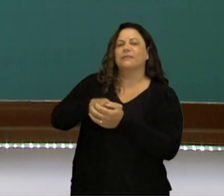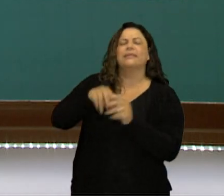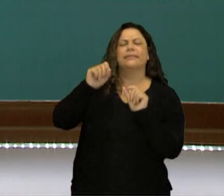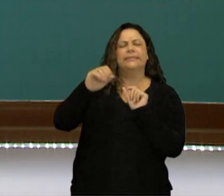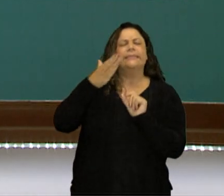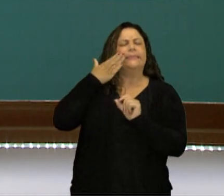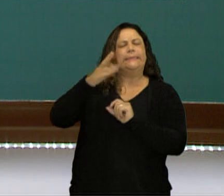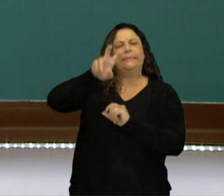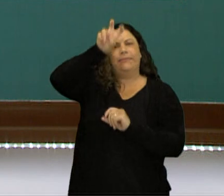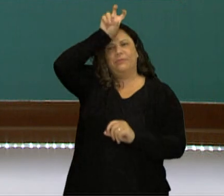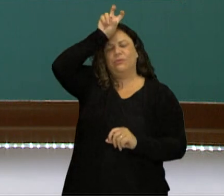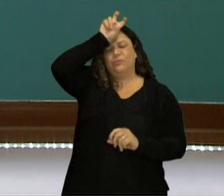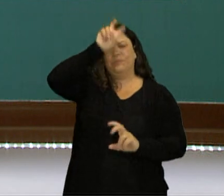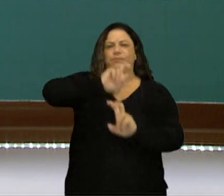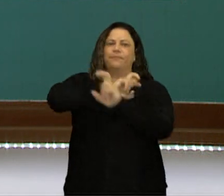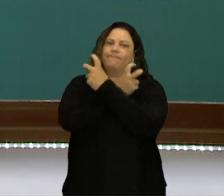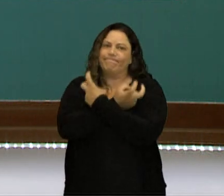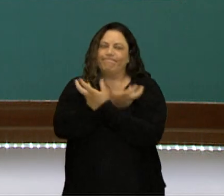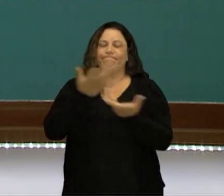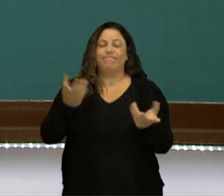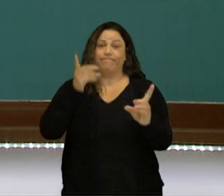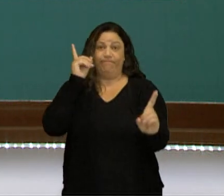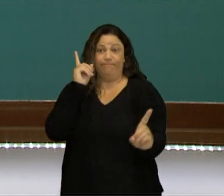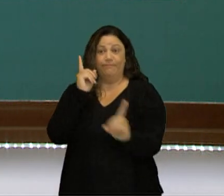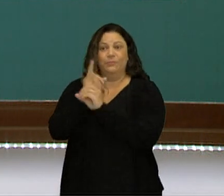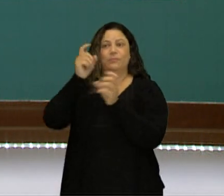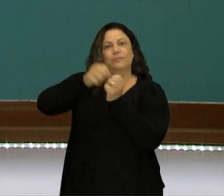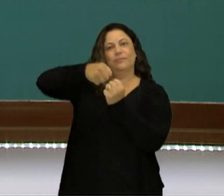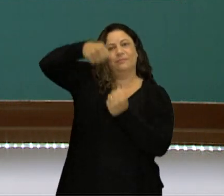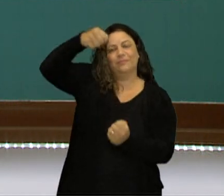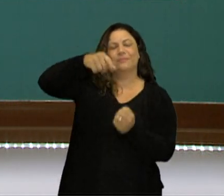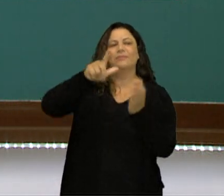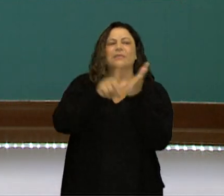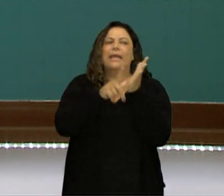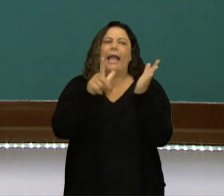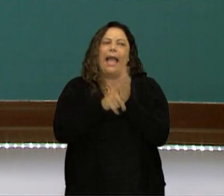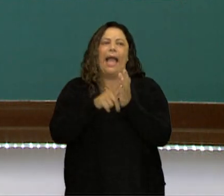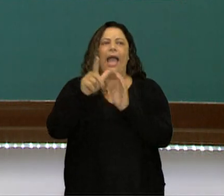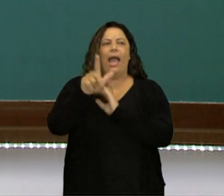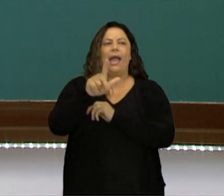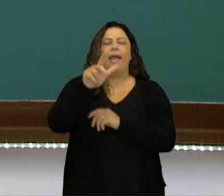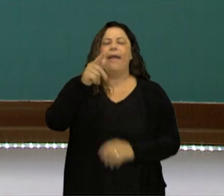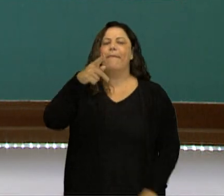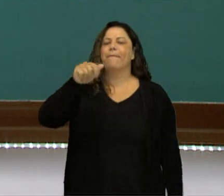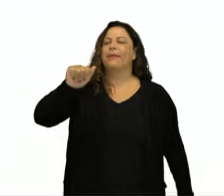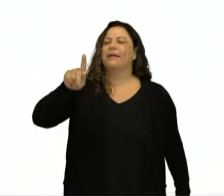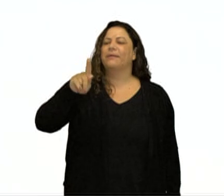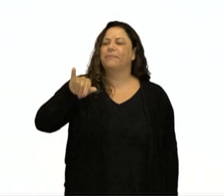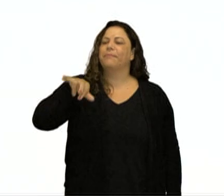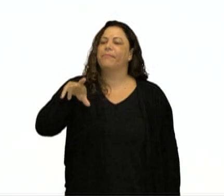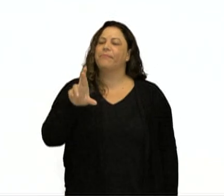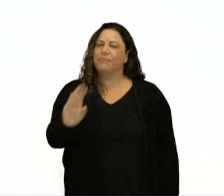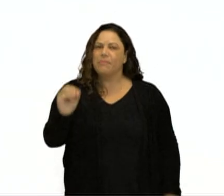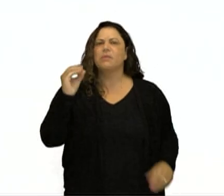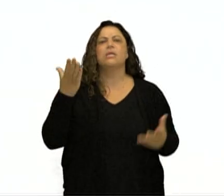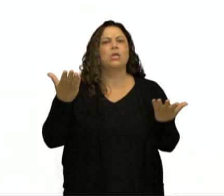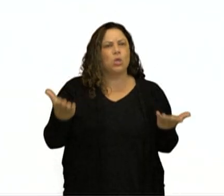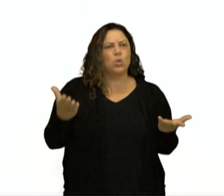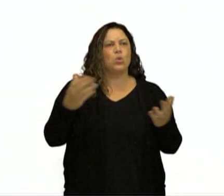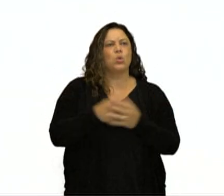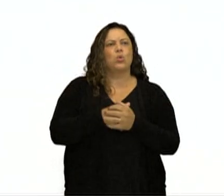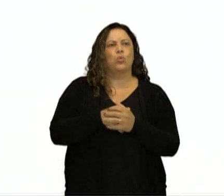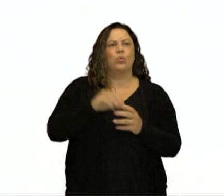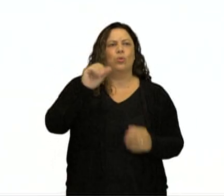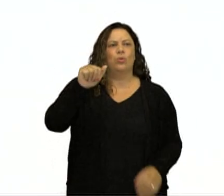foi encontrado um papiro conhecido como papiro de Heinz. Esse papiro de Heinz ou